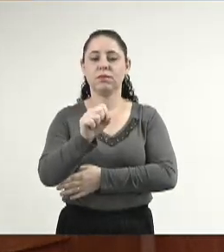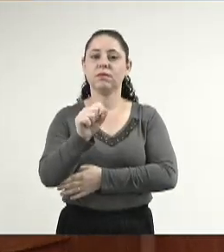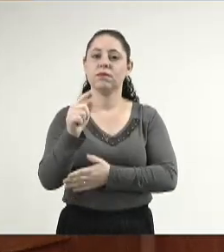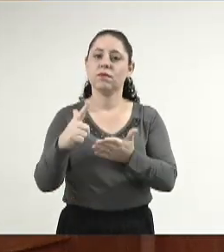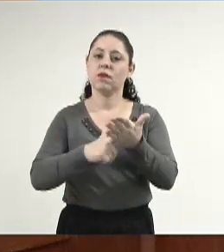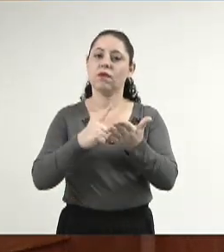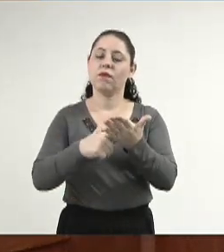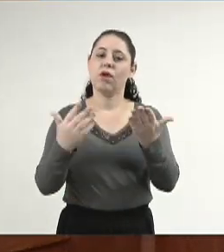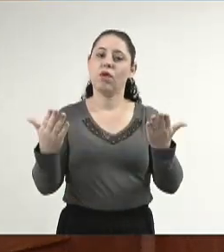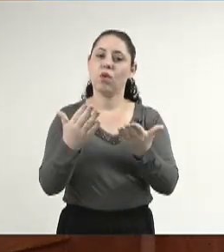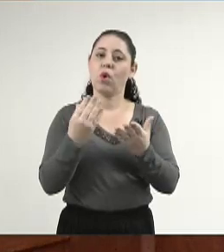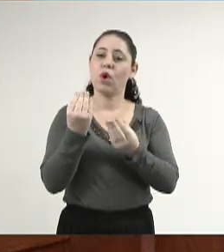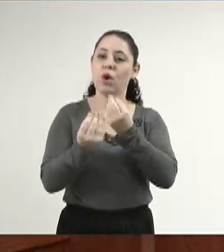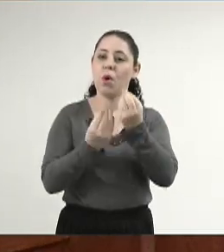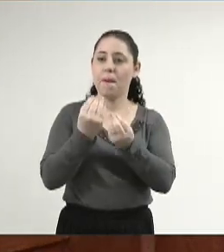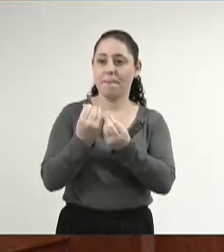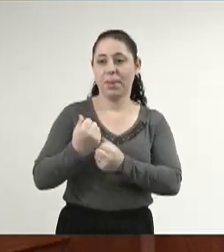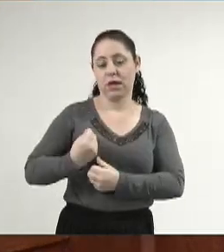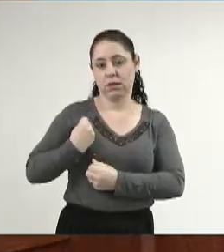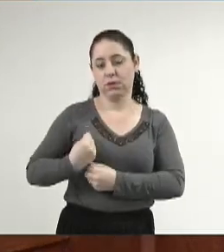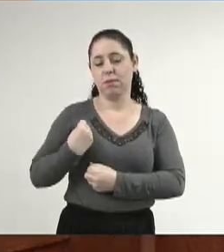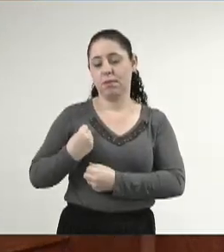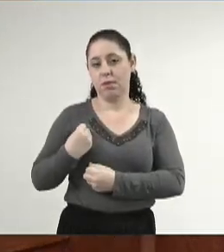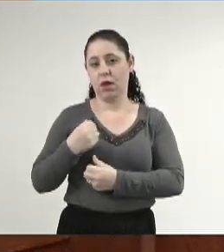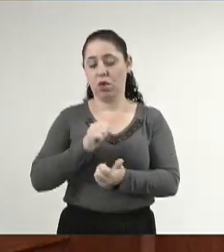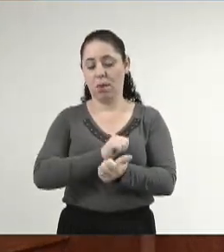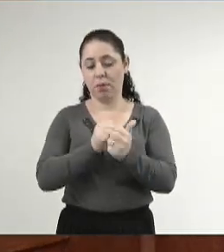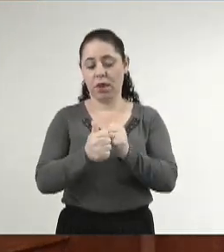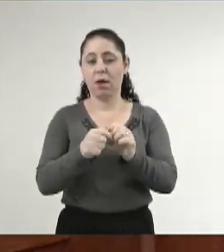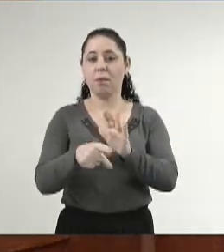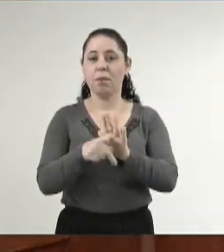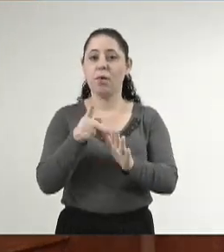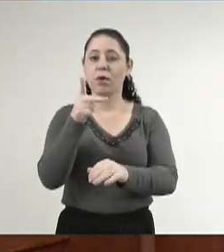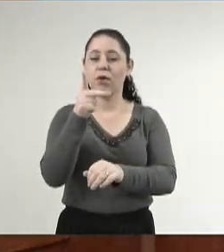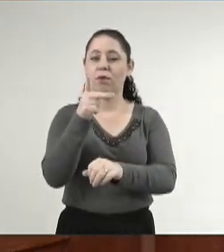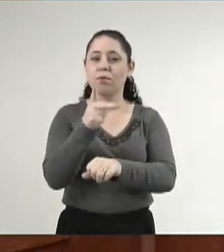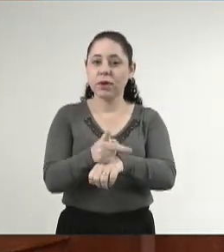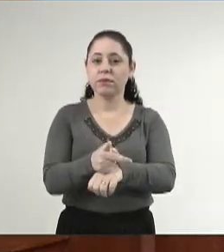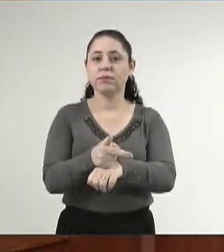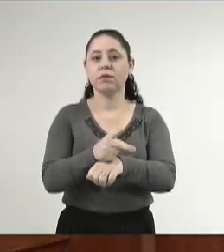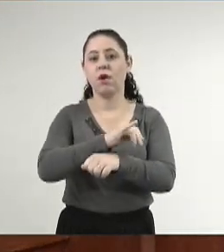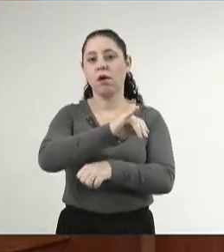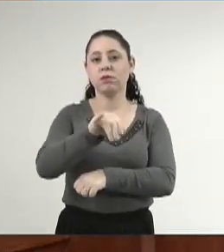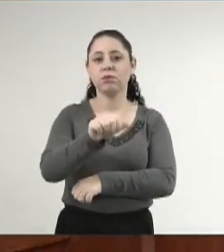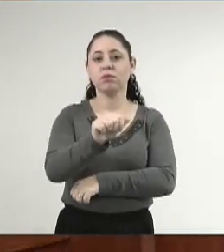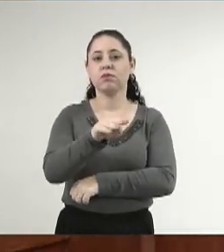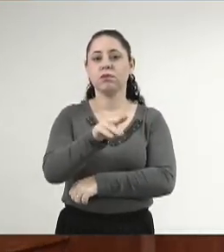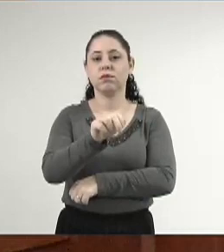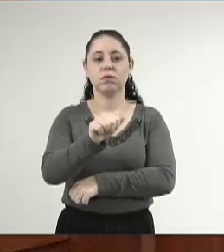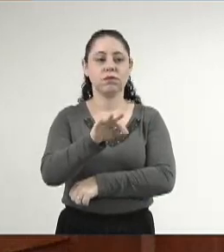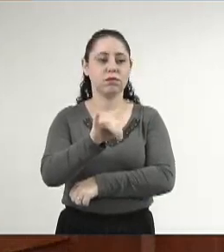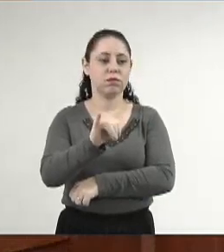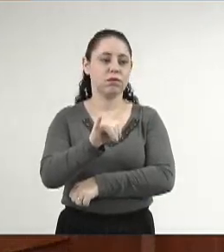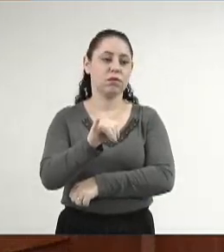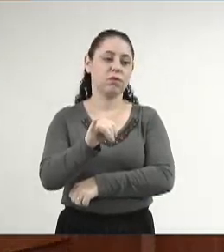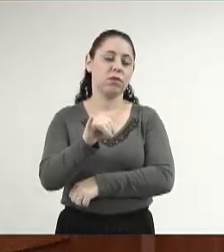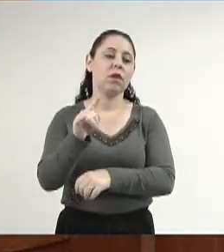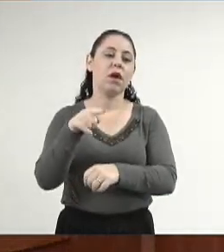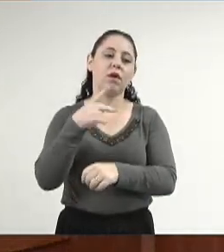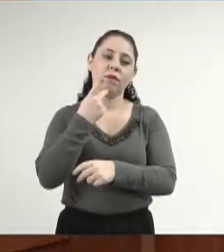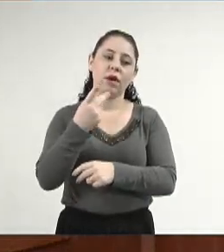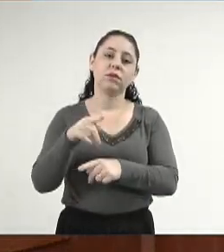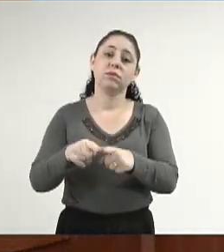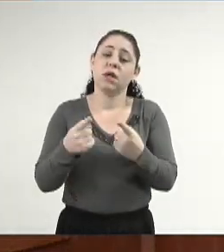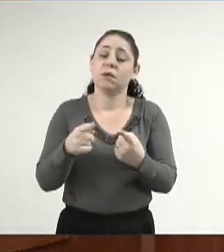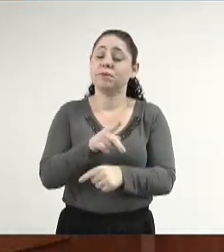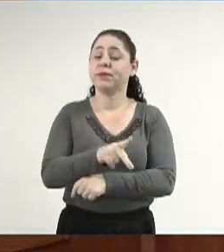está recebendo aí como finalista o prêmio Jabuti. Esse é o registro que eu deixaria nesta manhã. Mas,